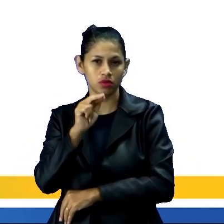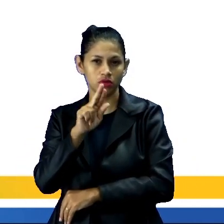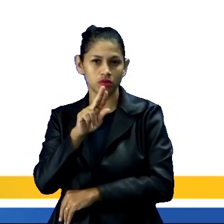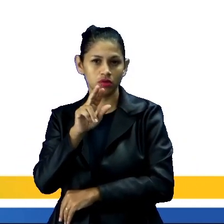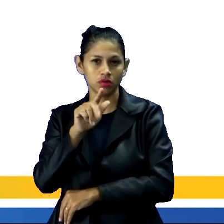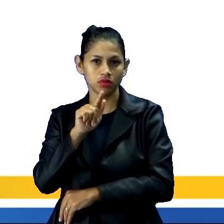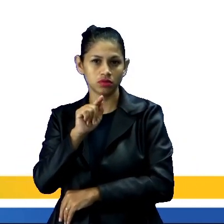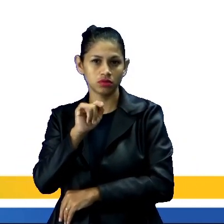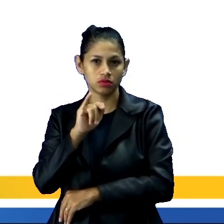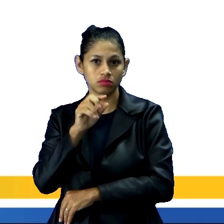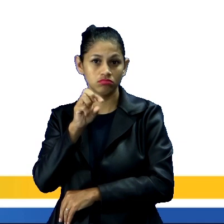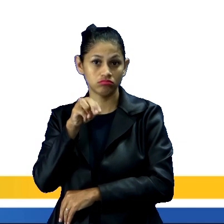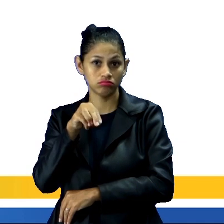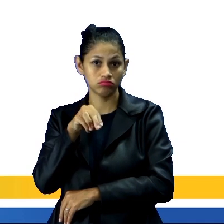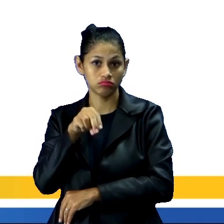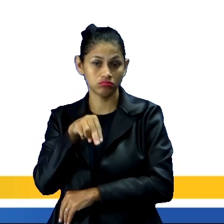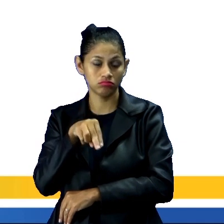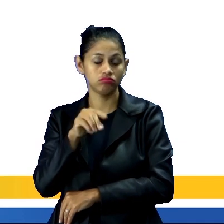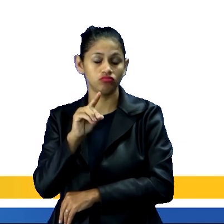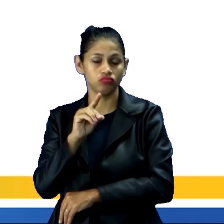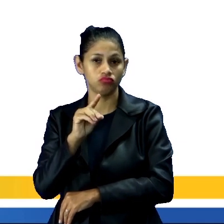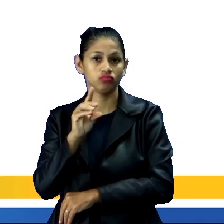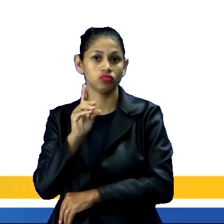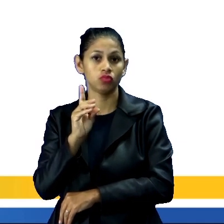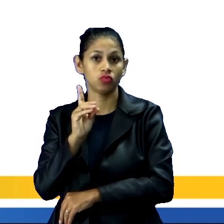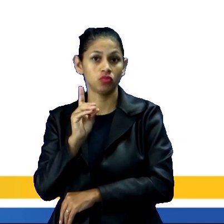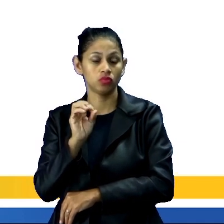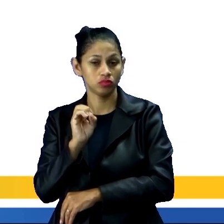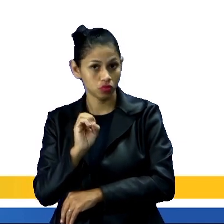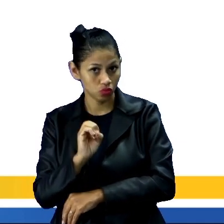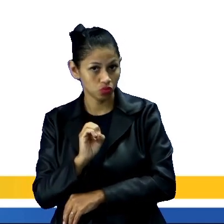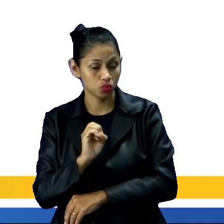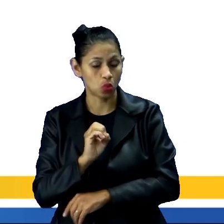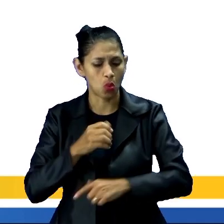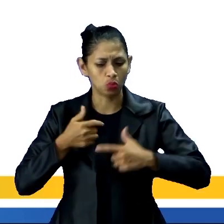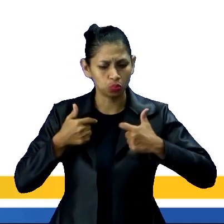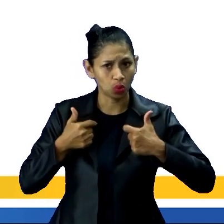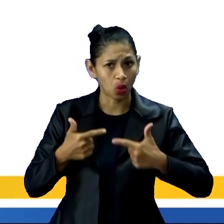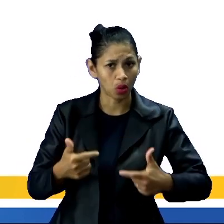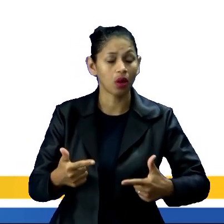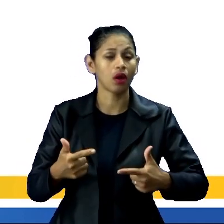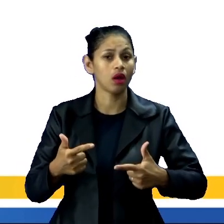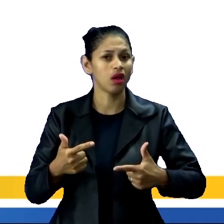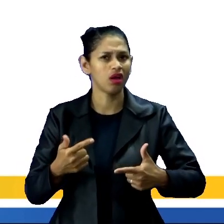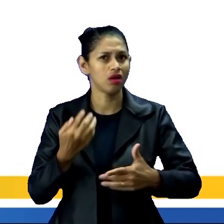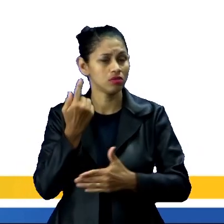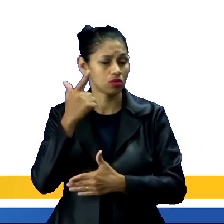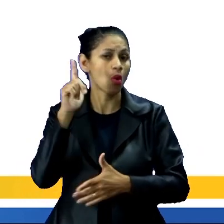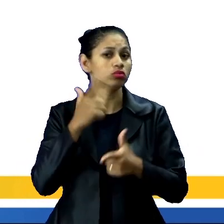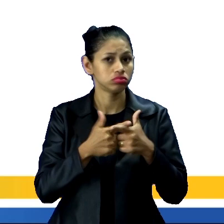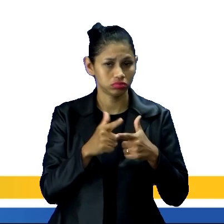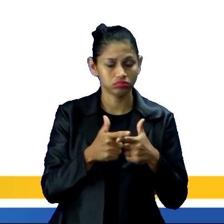que elas fogem aí, tá bom? E a gente conhece essas pessoas como refugiadas. Tudo bem?